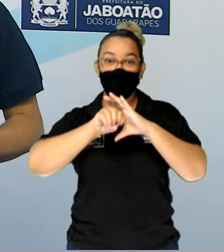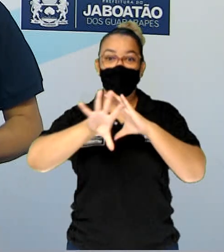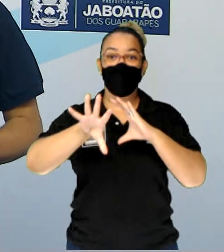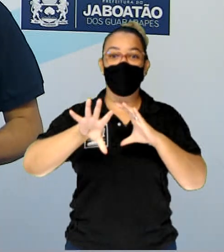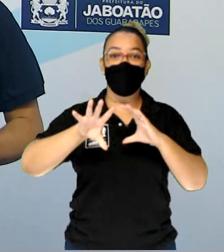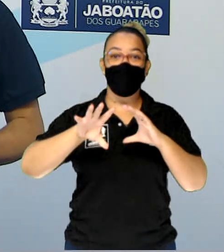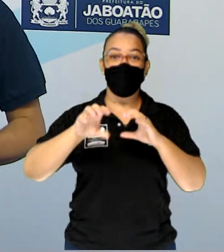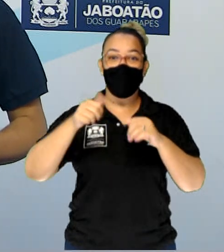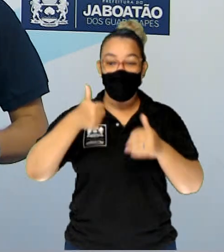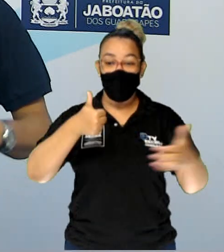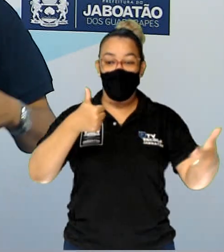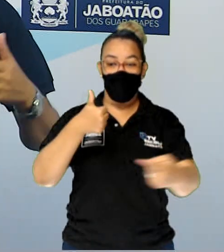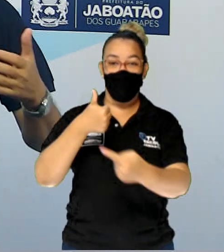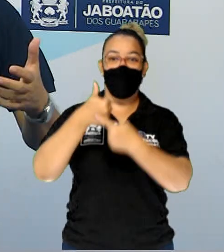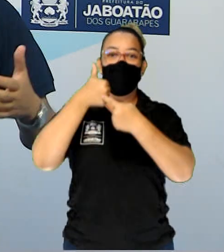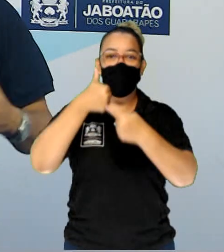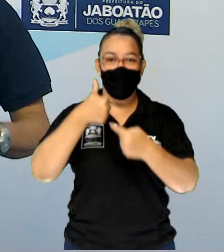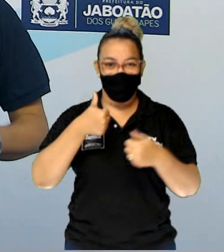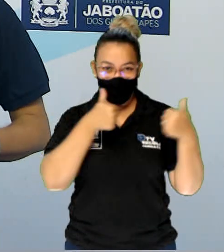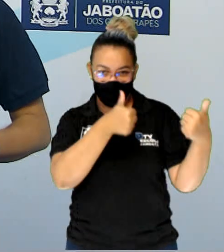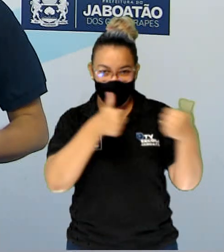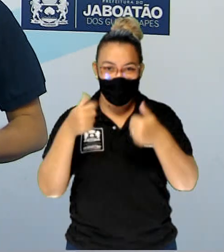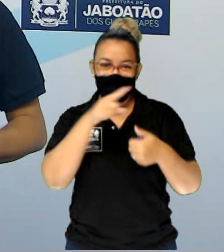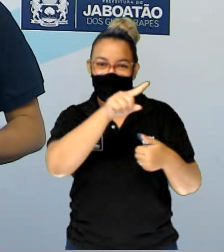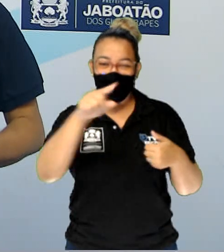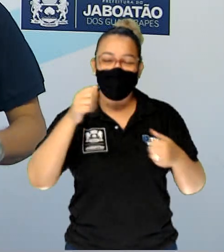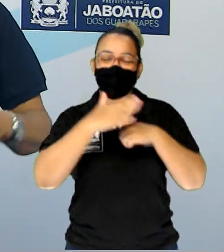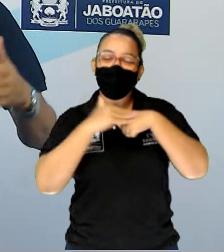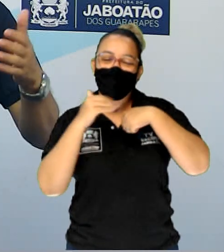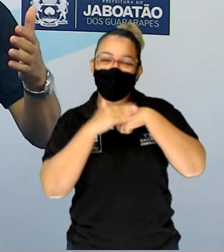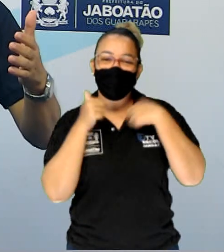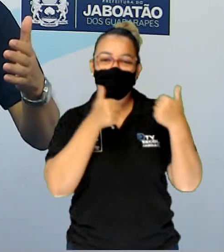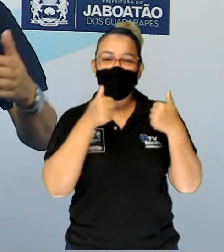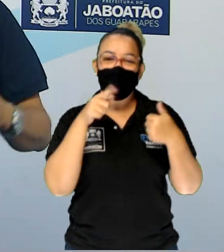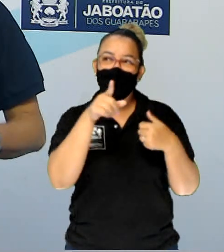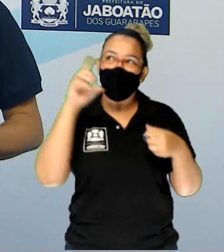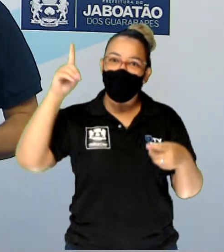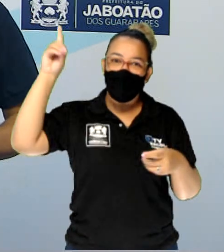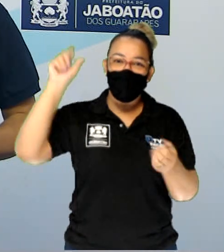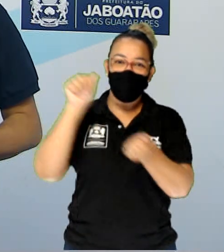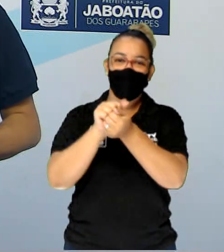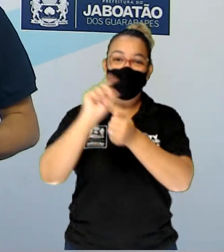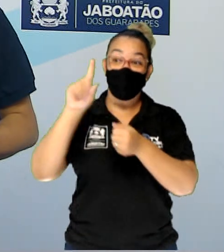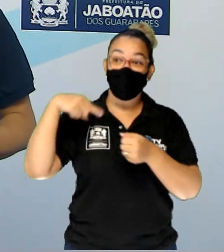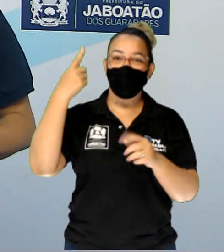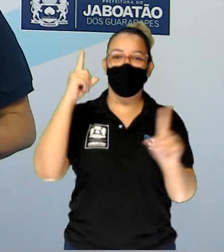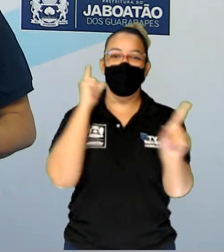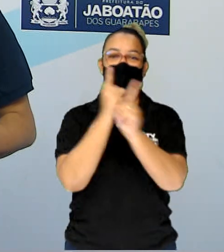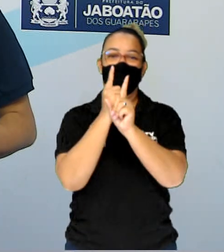curte lá a nossa aula, que as aulas são feitas pra vocês com muito carinho. Fiquem com Deus e até outra hora.